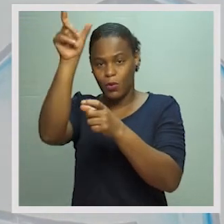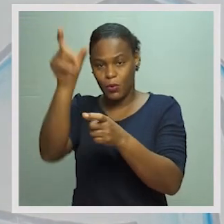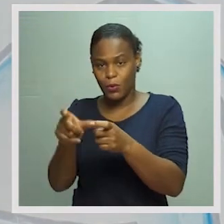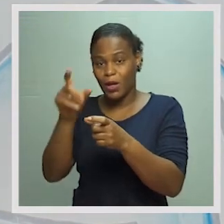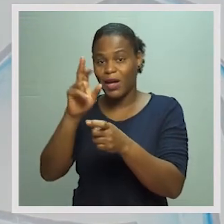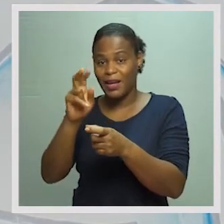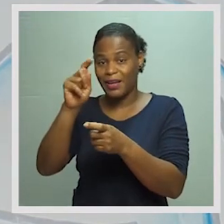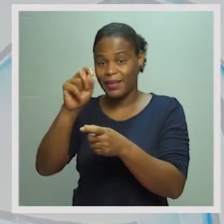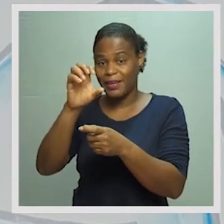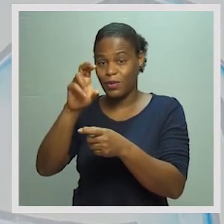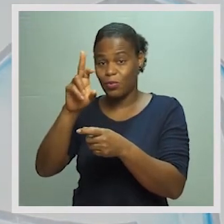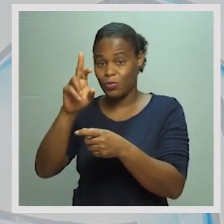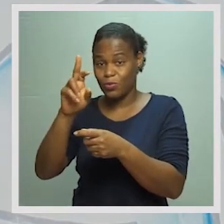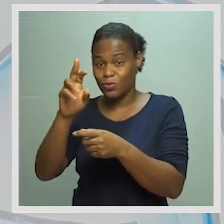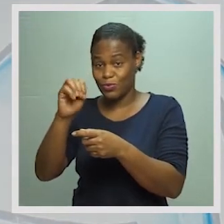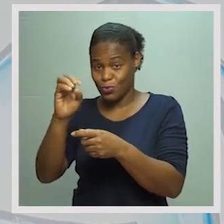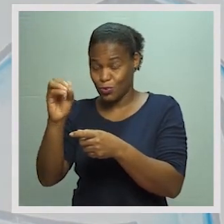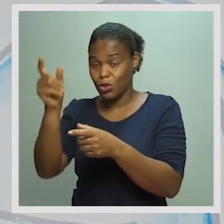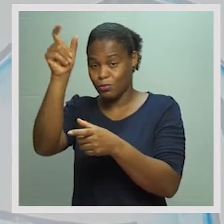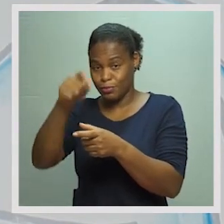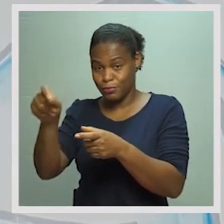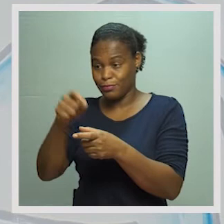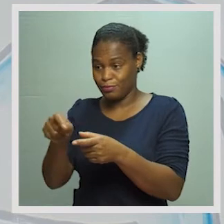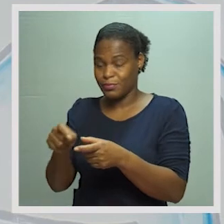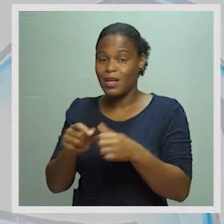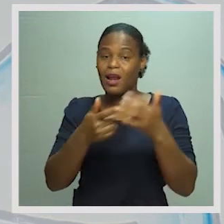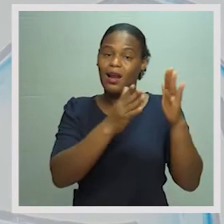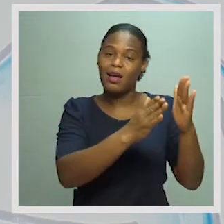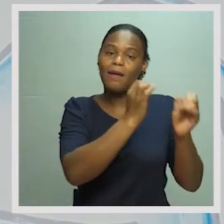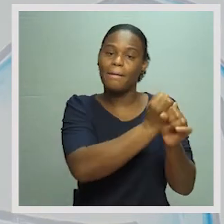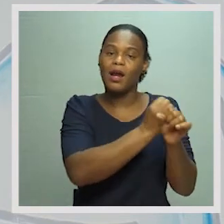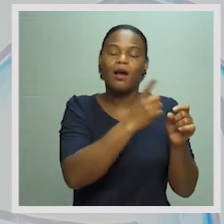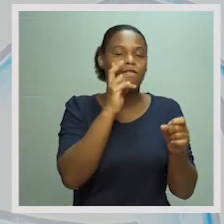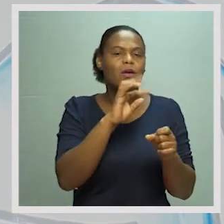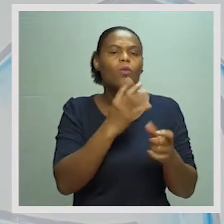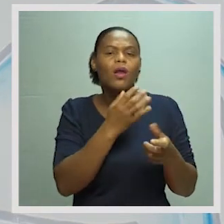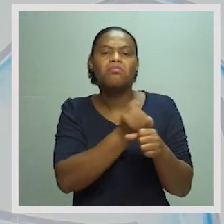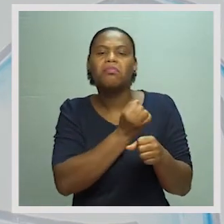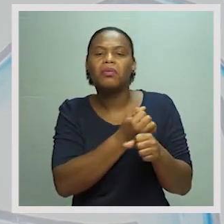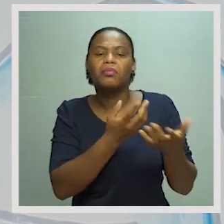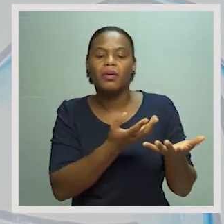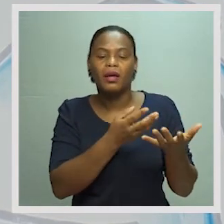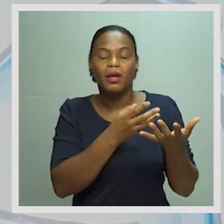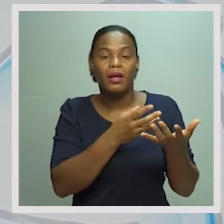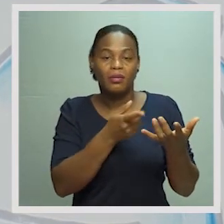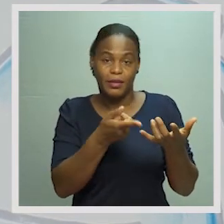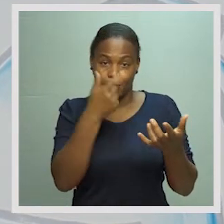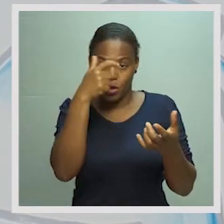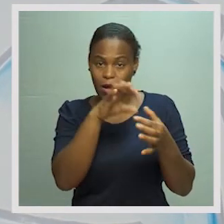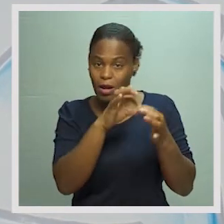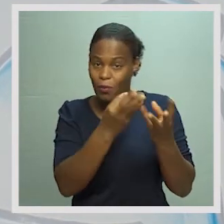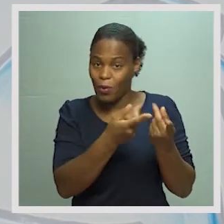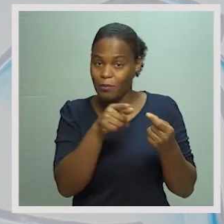colocar no lado dos recursos. Do outro lado, que são os empregos. Vocês vão ver quais são os empregos deste